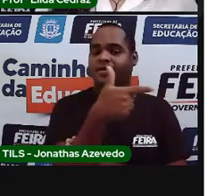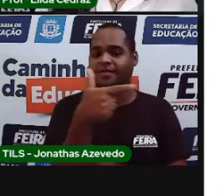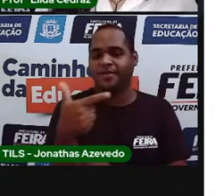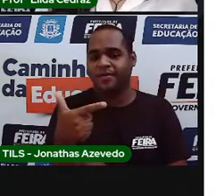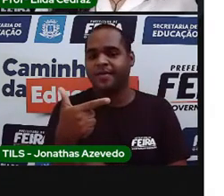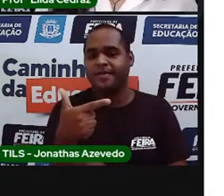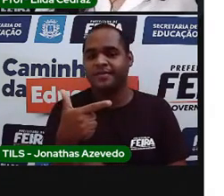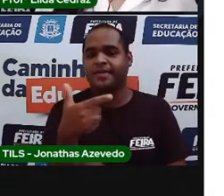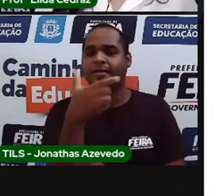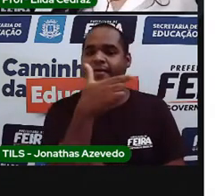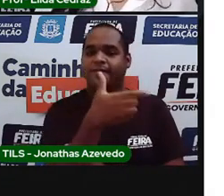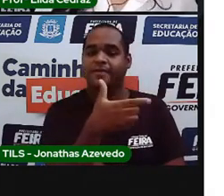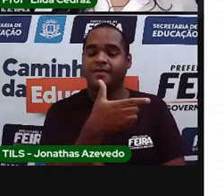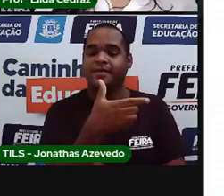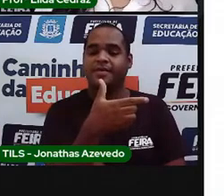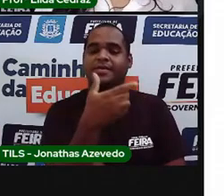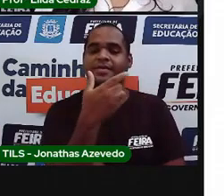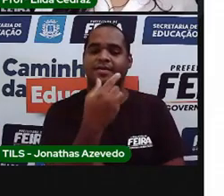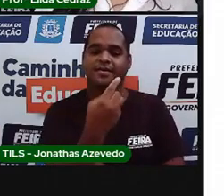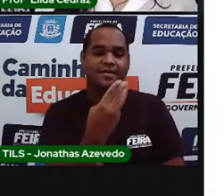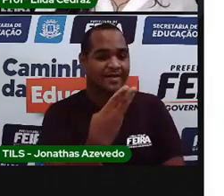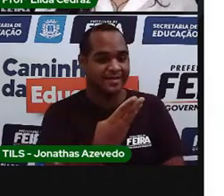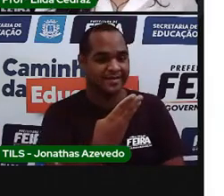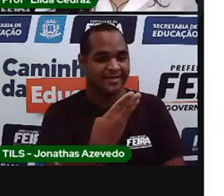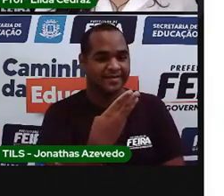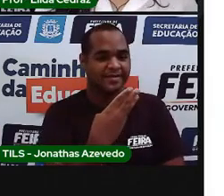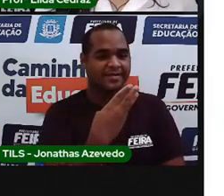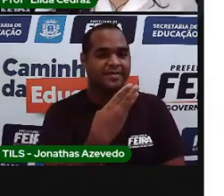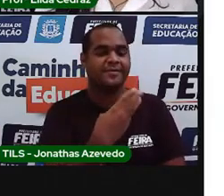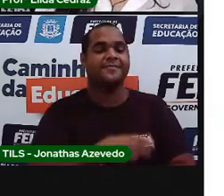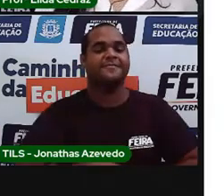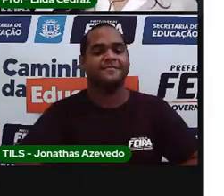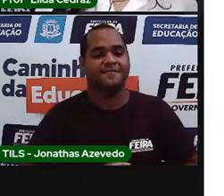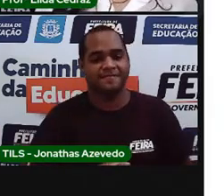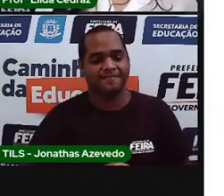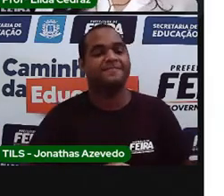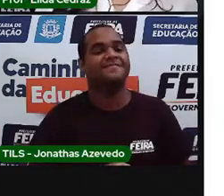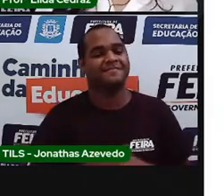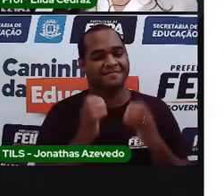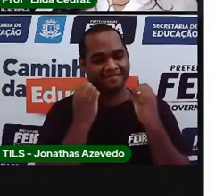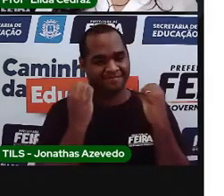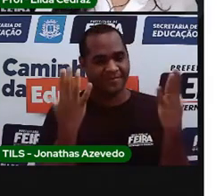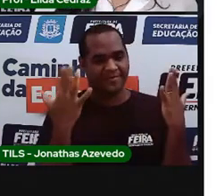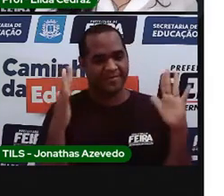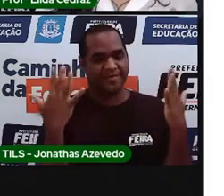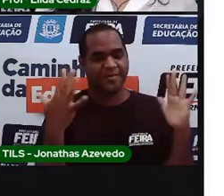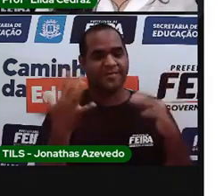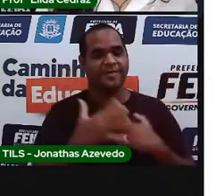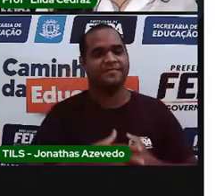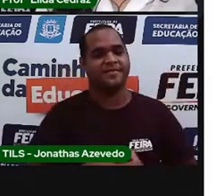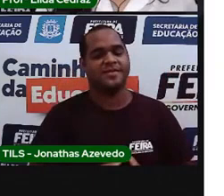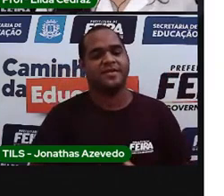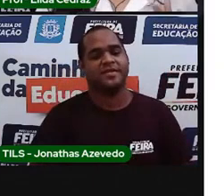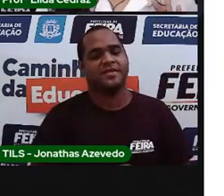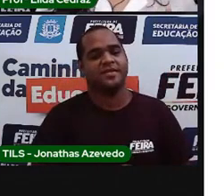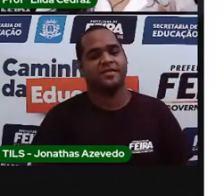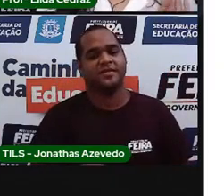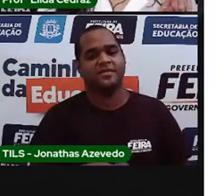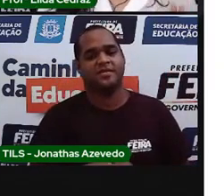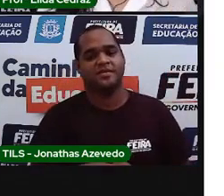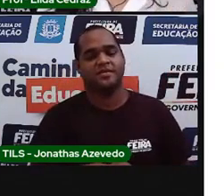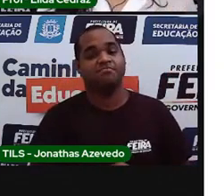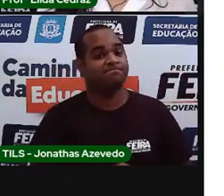22, 22, 23. Muito bem. Hoje é dia